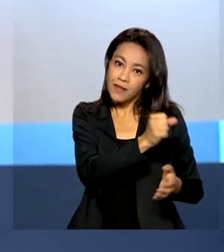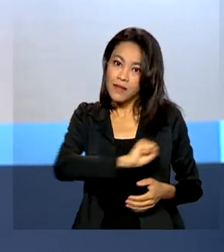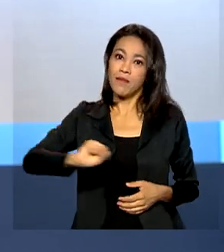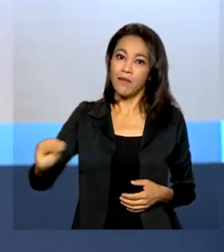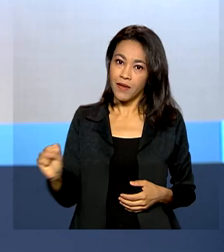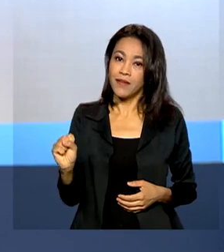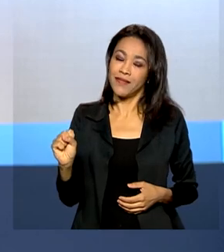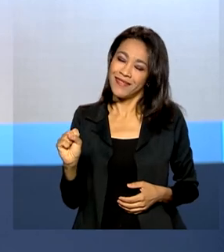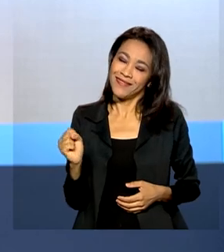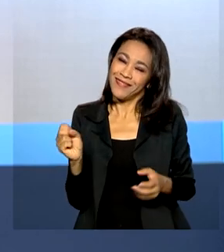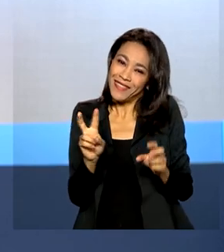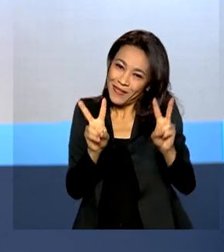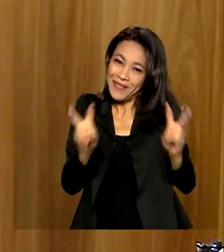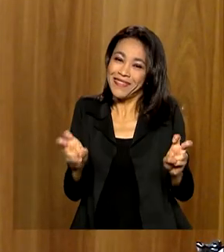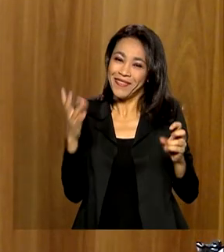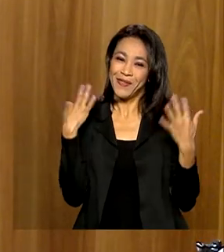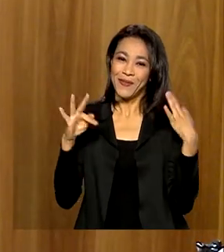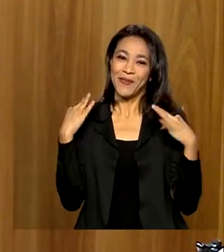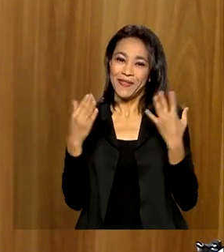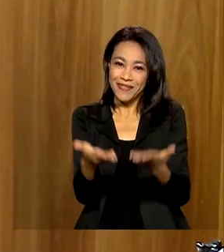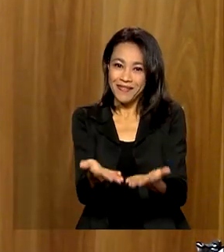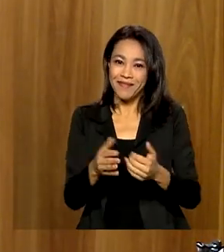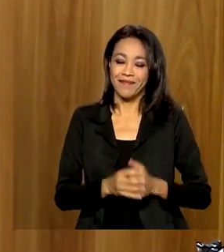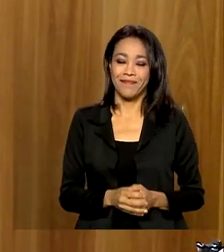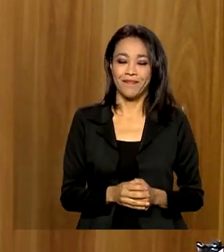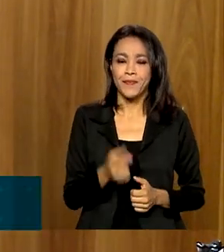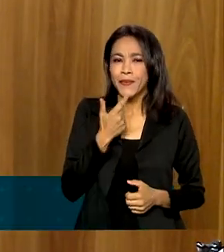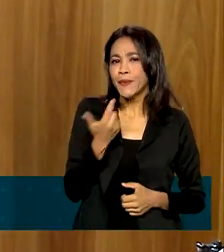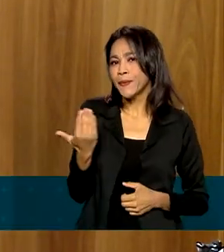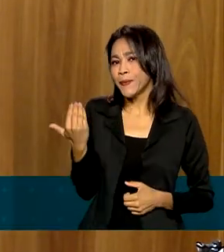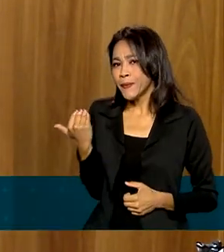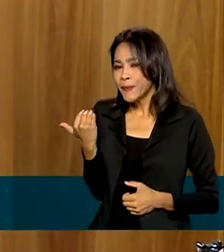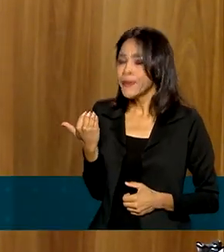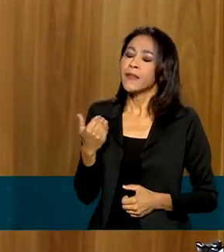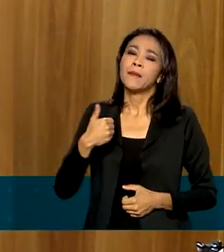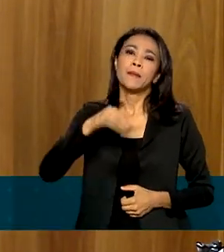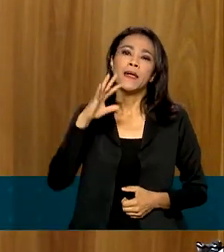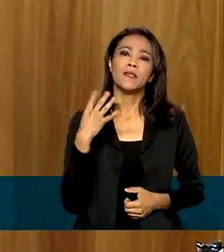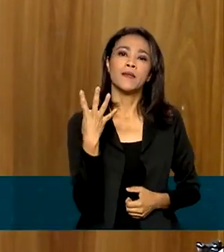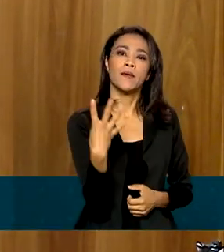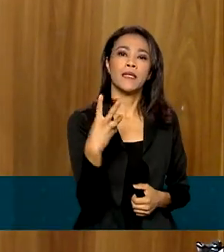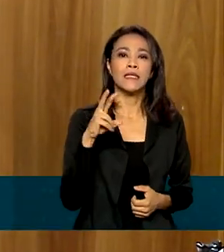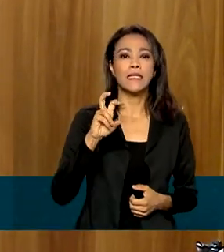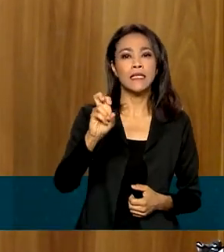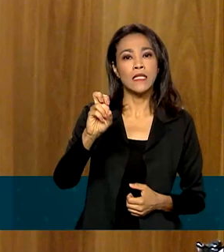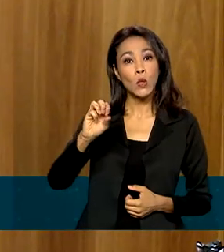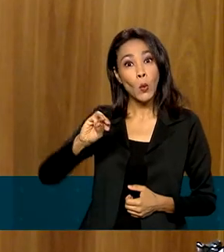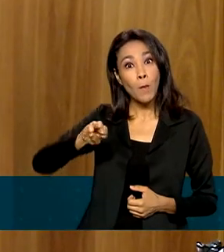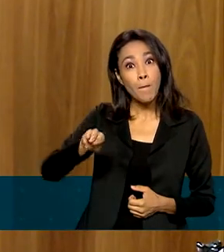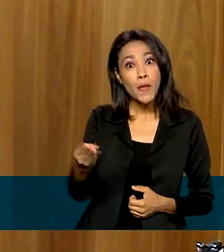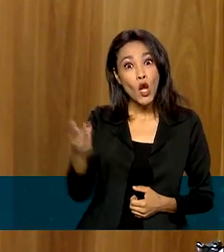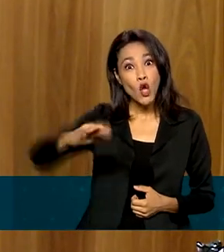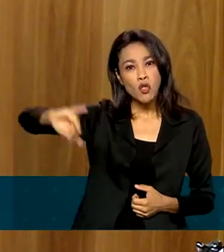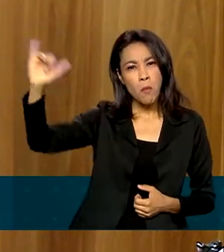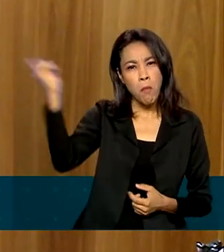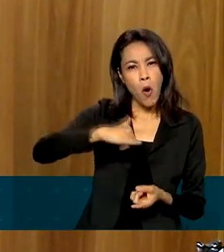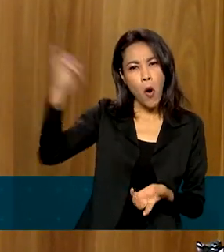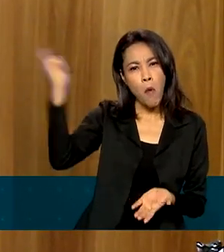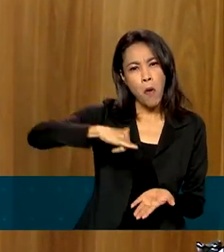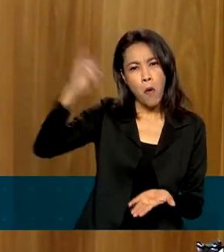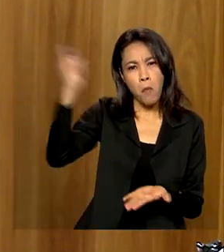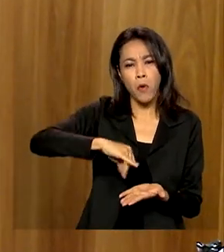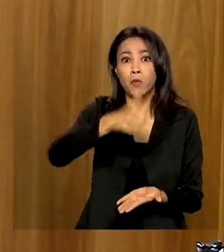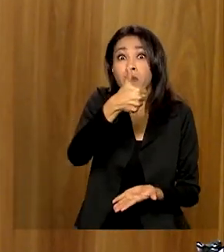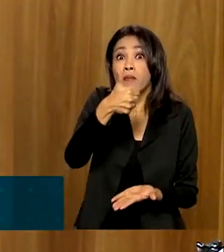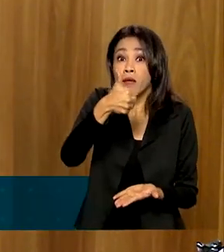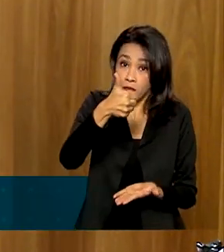incluindo o turismo. Tivemos agora recentemente mais de 45 milhões de embarques nos aeroportos nacionais no primeiro semestre